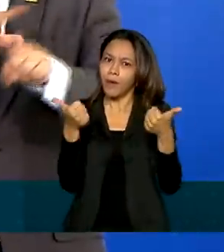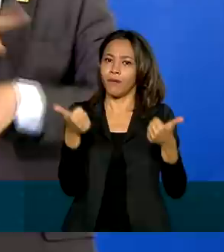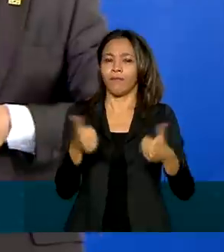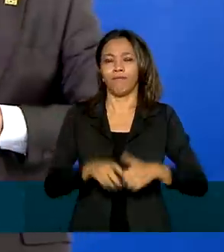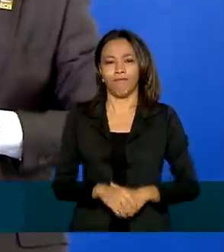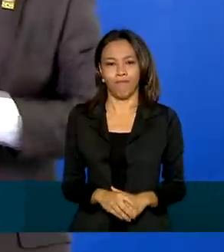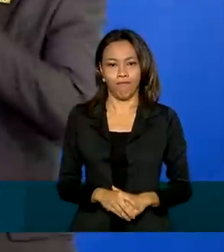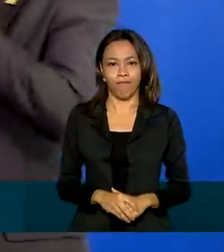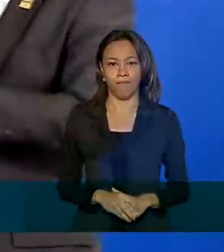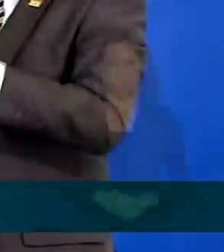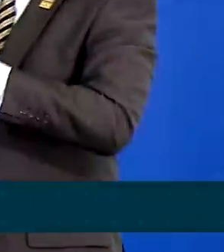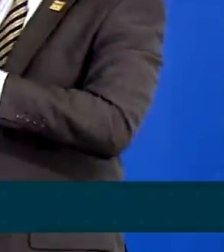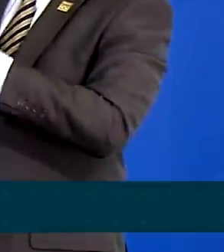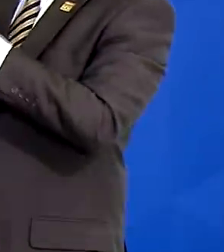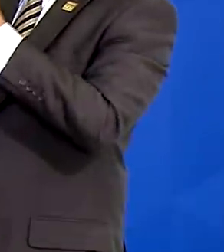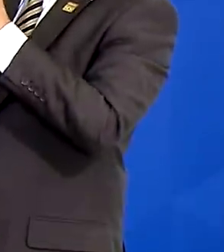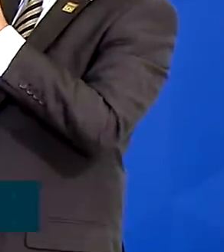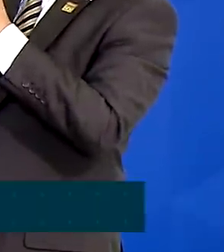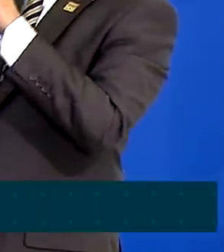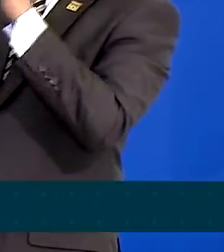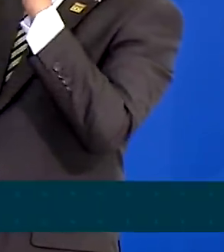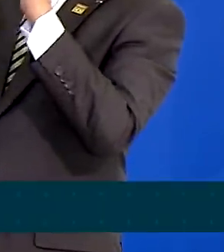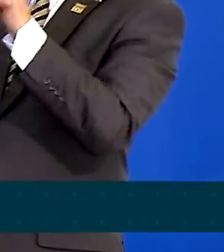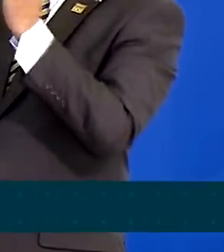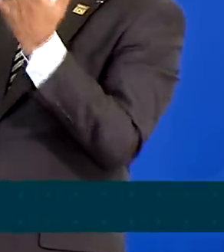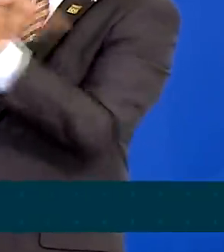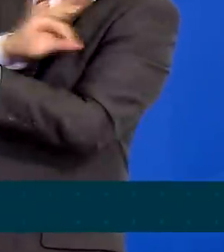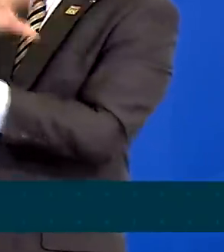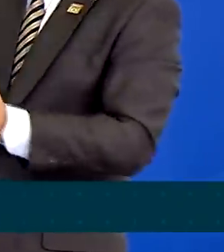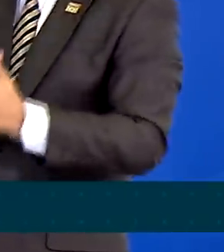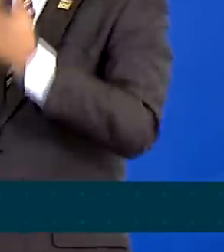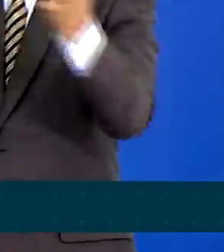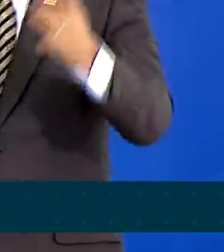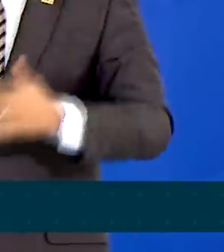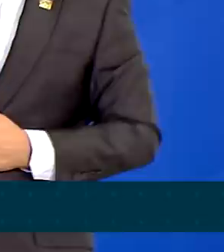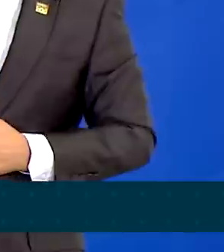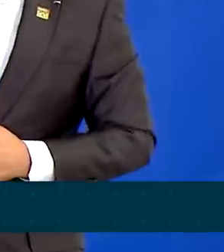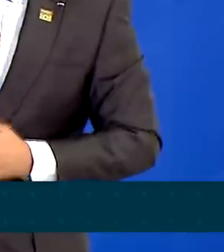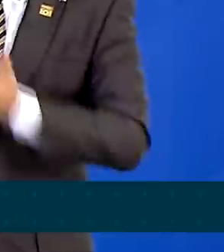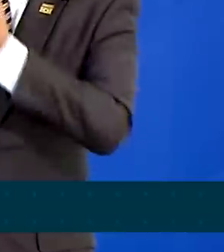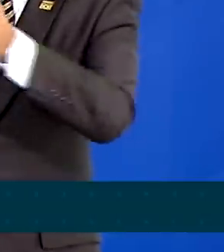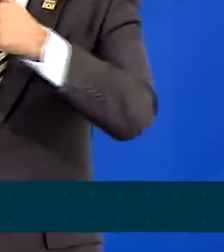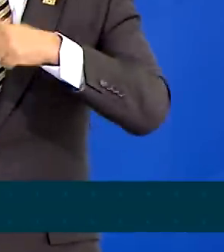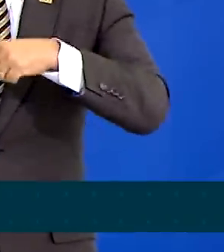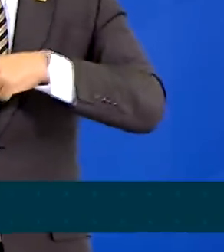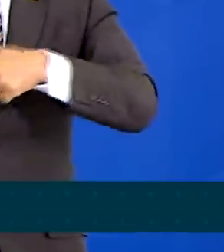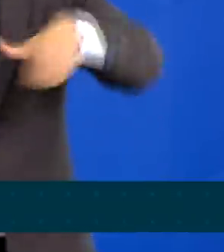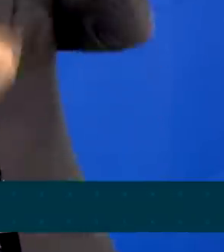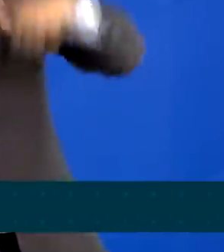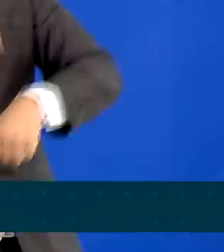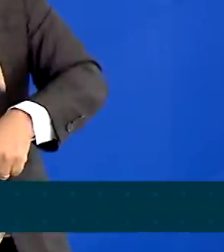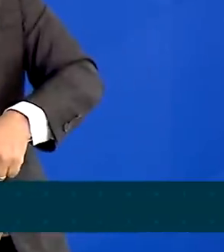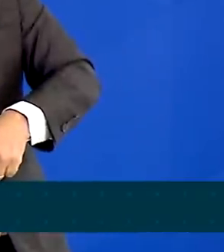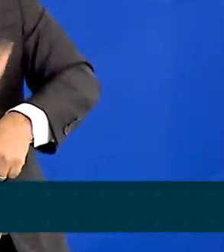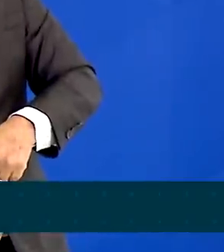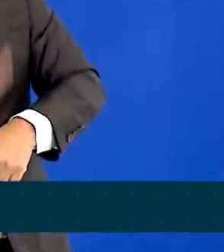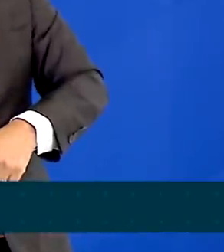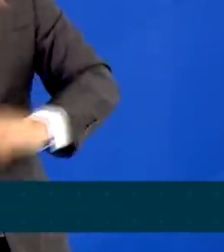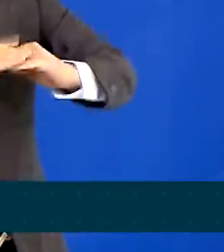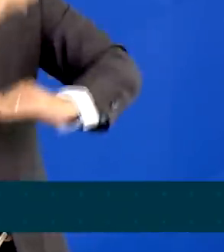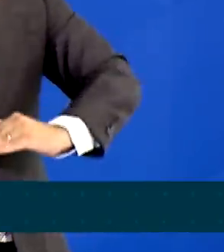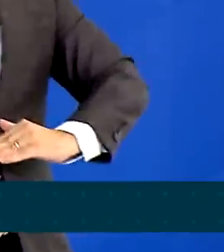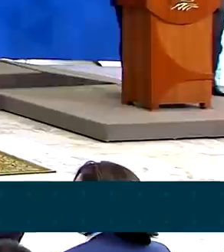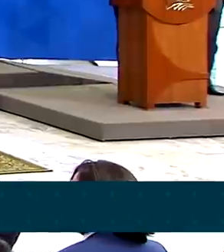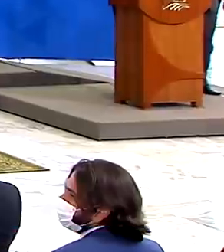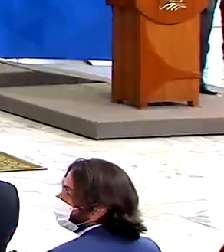Com esta medida provisória, que vai permitir que o Banco Mundial, quando fizer a avaliação do Brasil, faça o Brasil acender 20